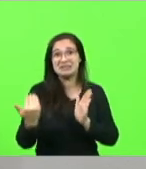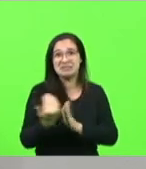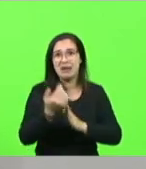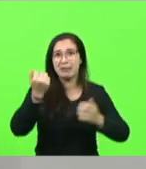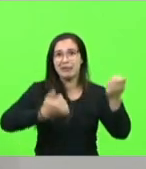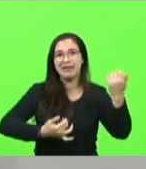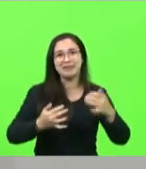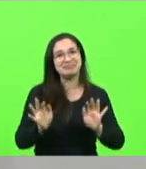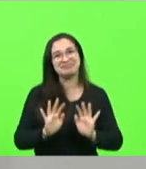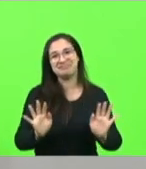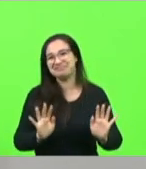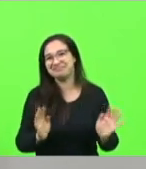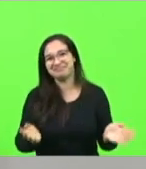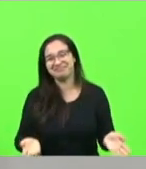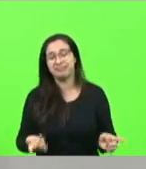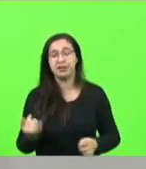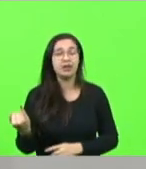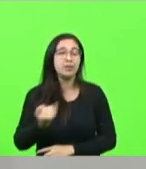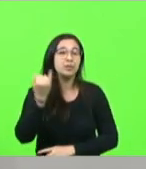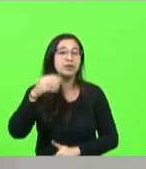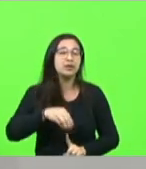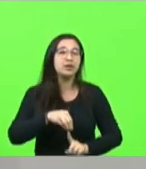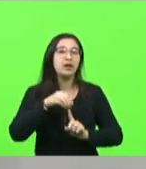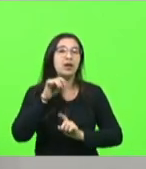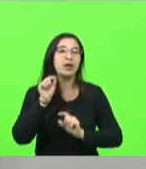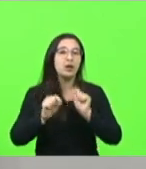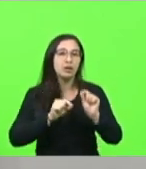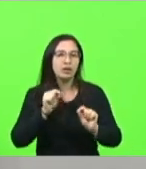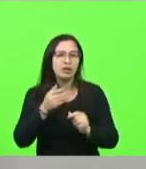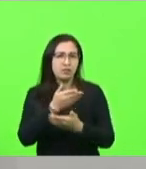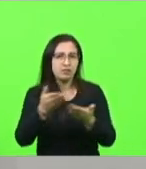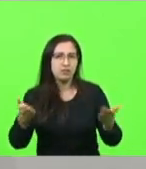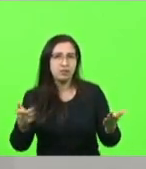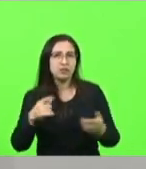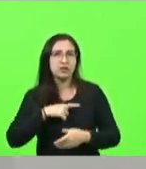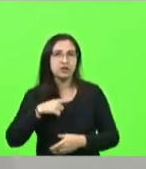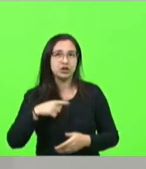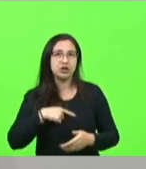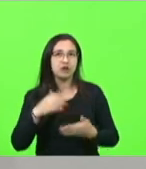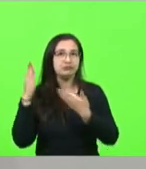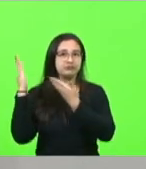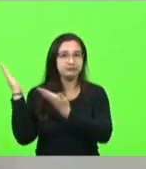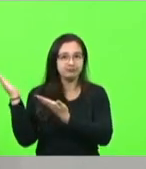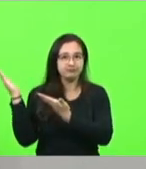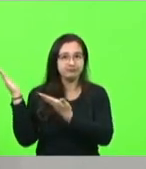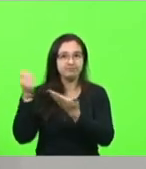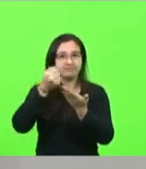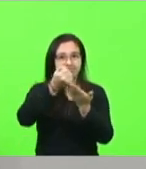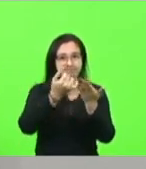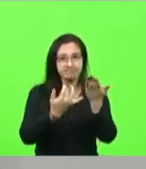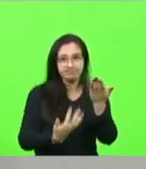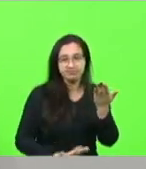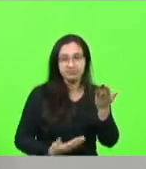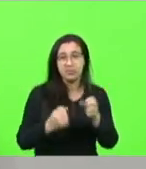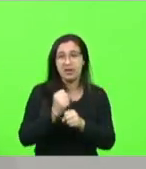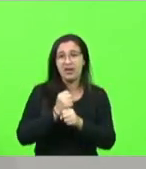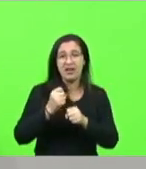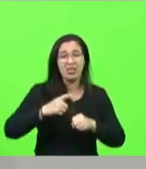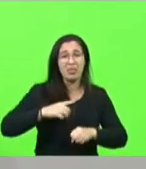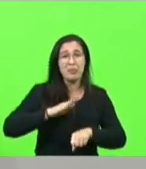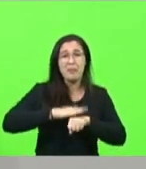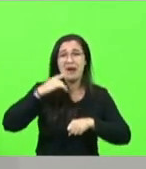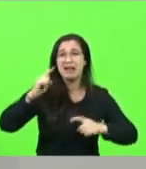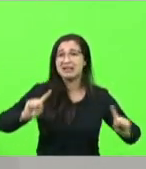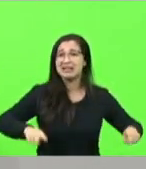Importante que eu destaque para os senhores, os senhores receberam, todos, um relatório do ano mais desafiador do